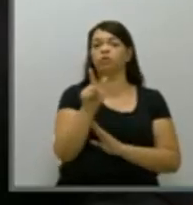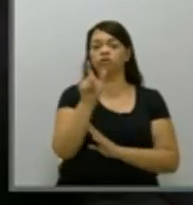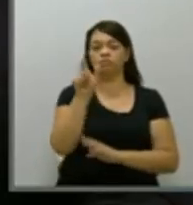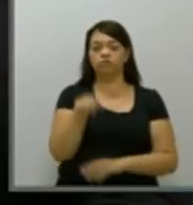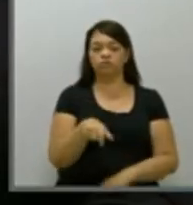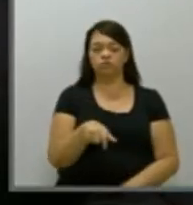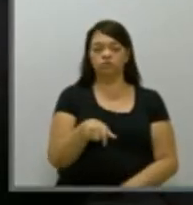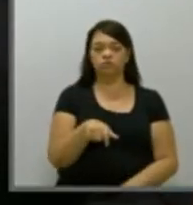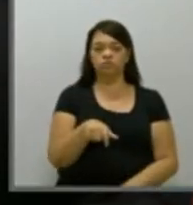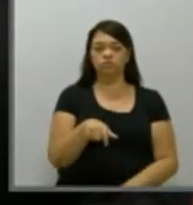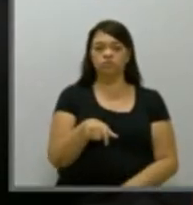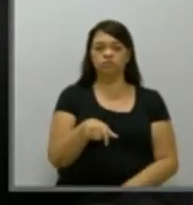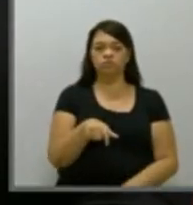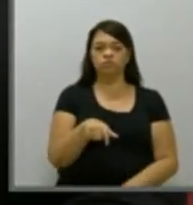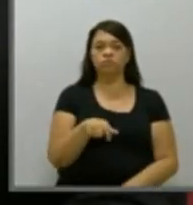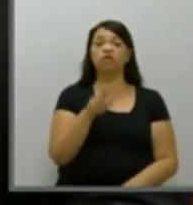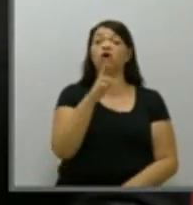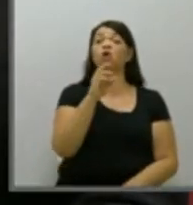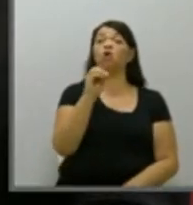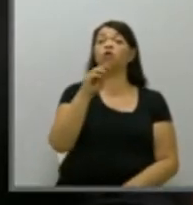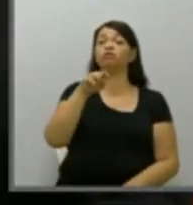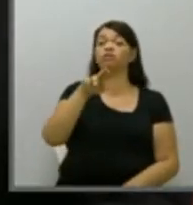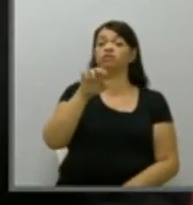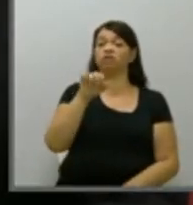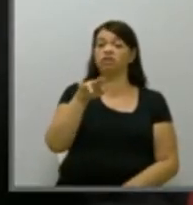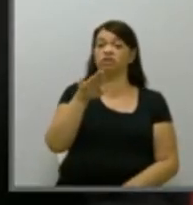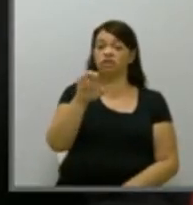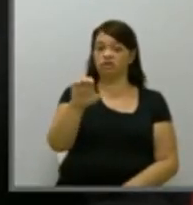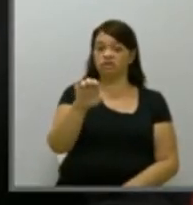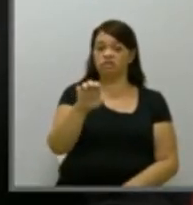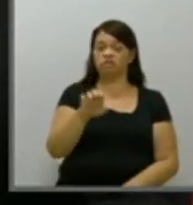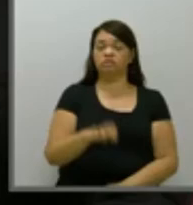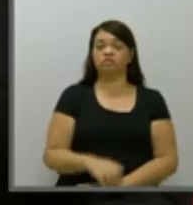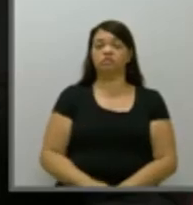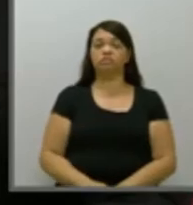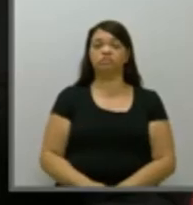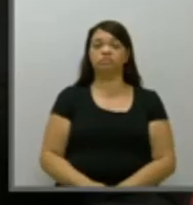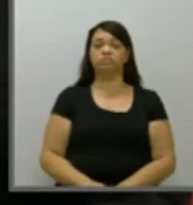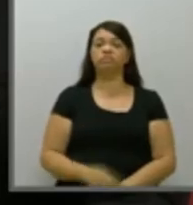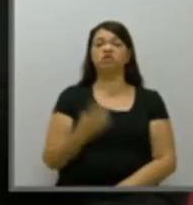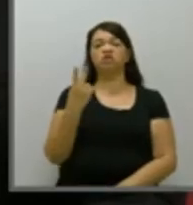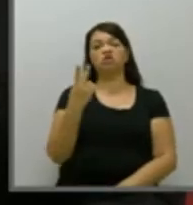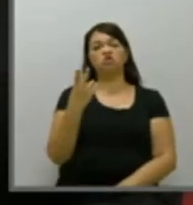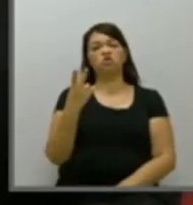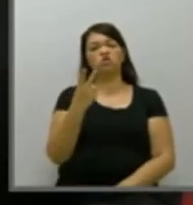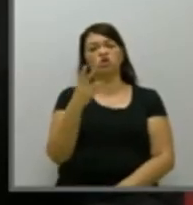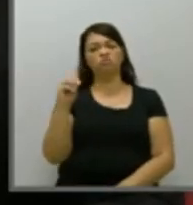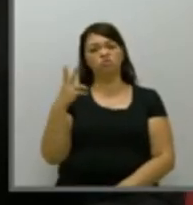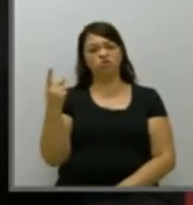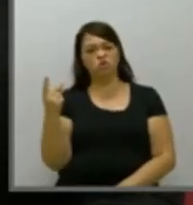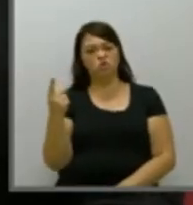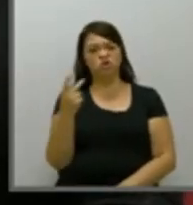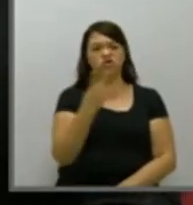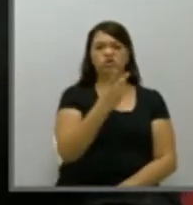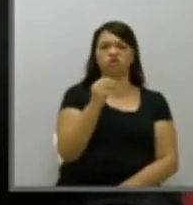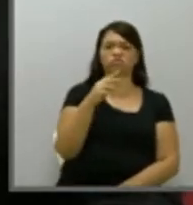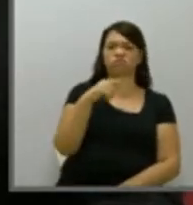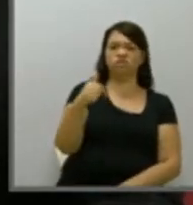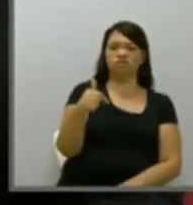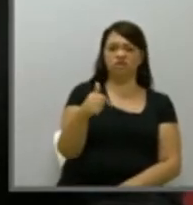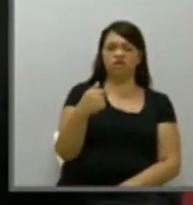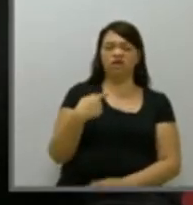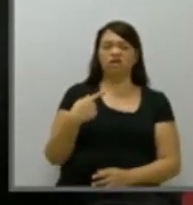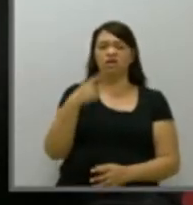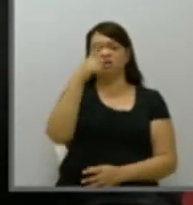candidata Rosane Bordignon. Entre 2012 e 2017, o município mais que dobrou o seu